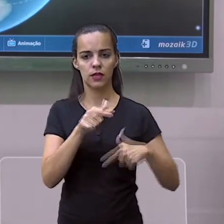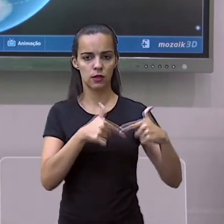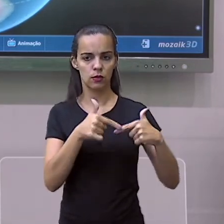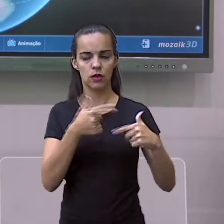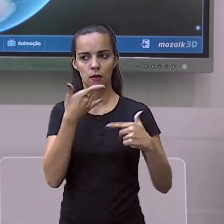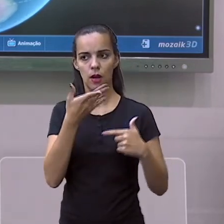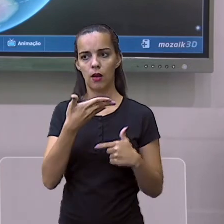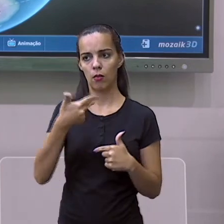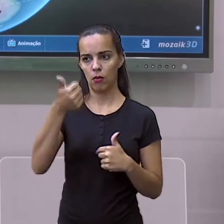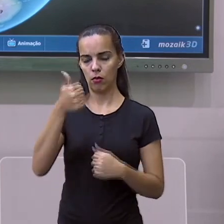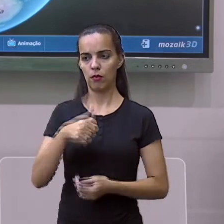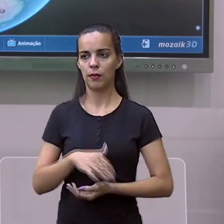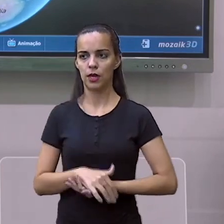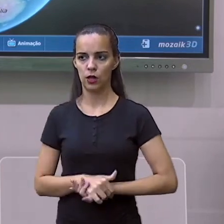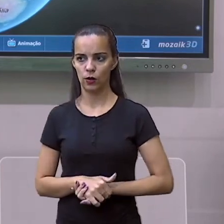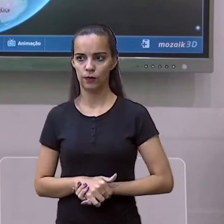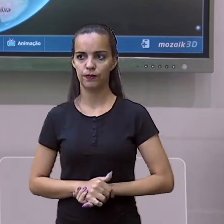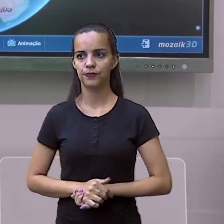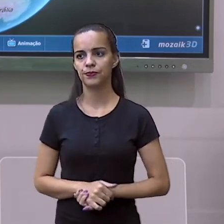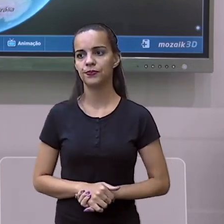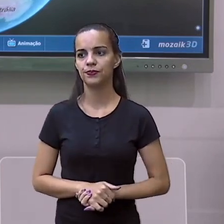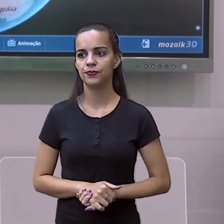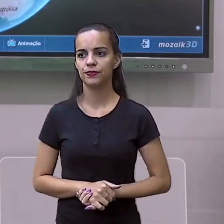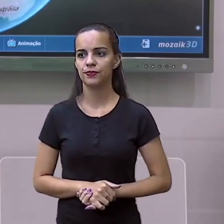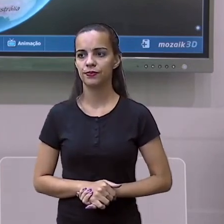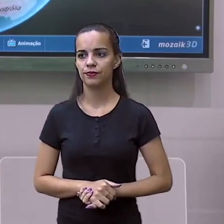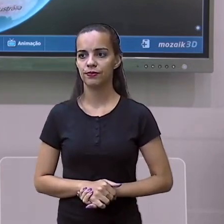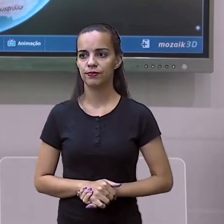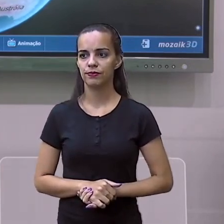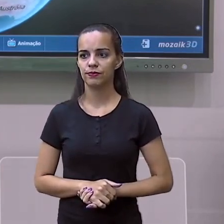dificuldade de